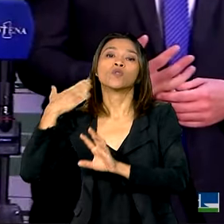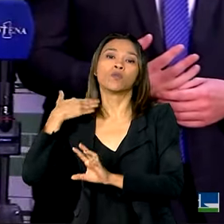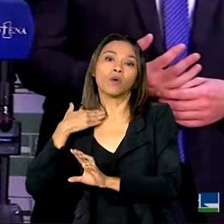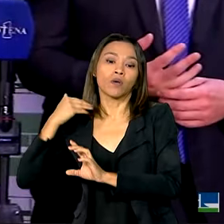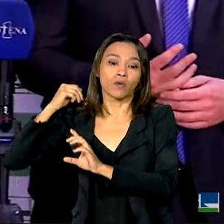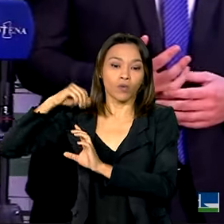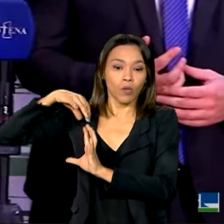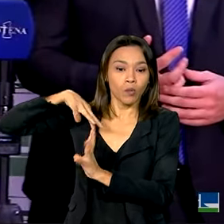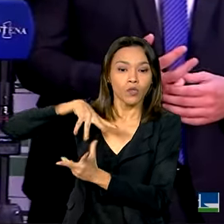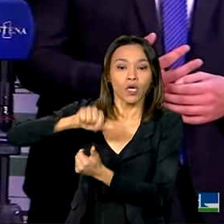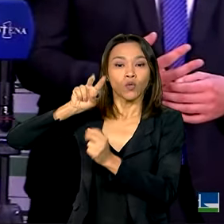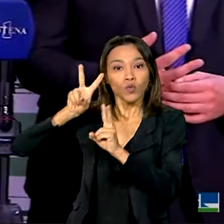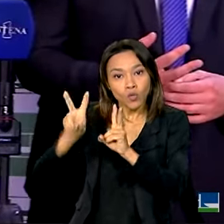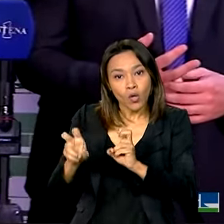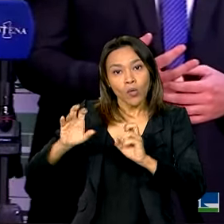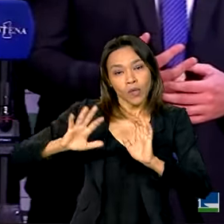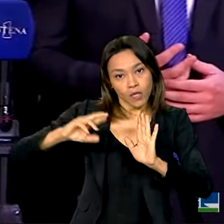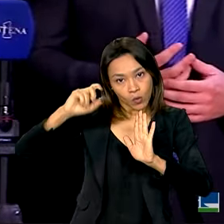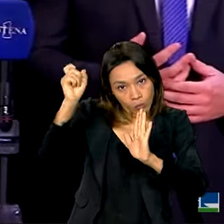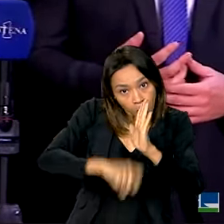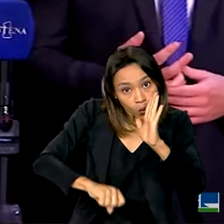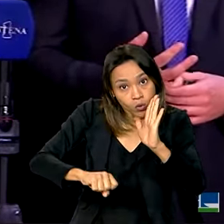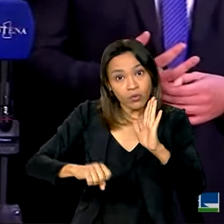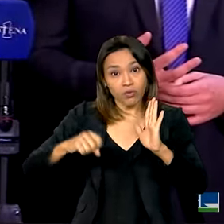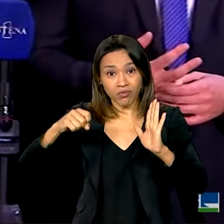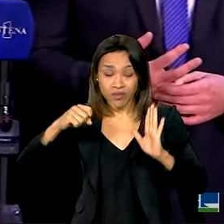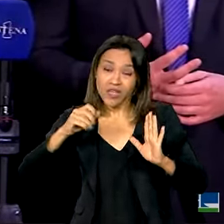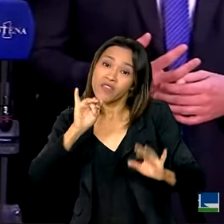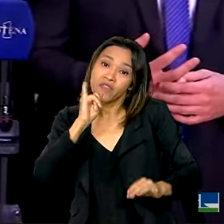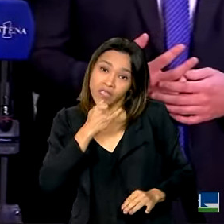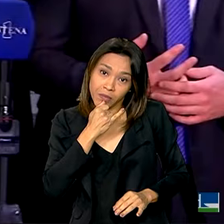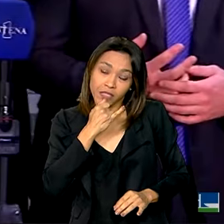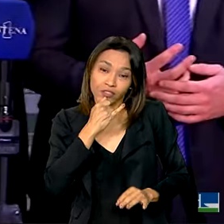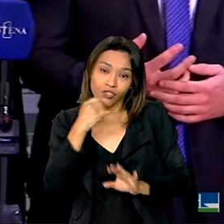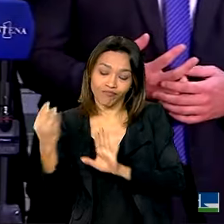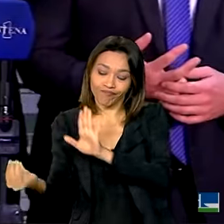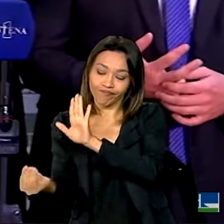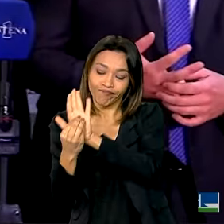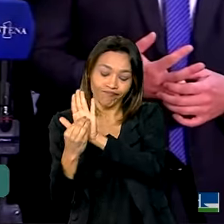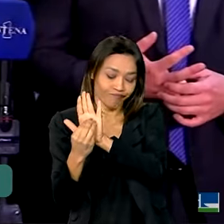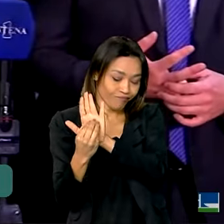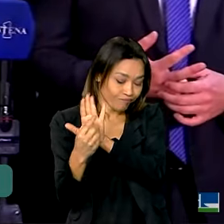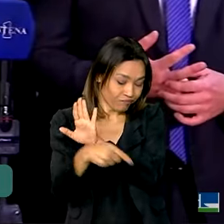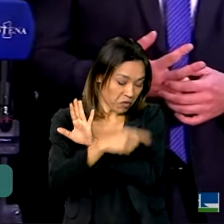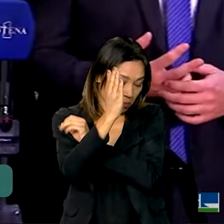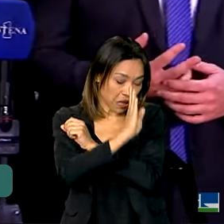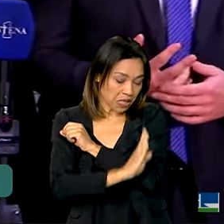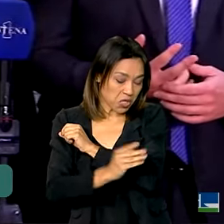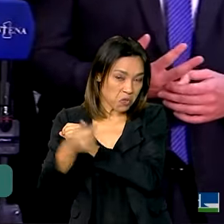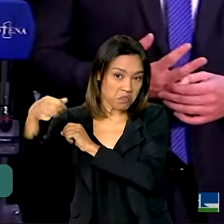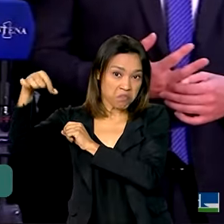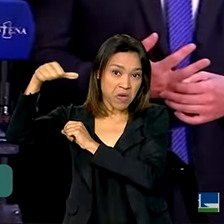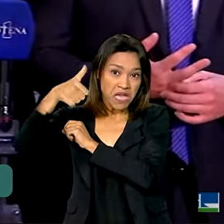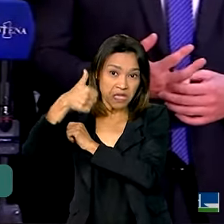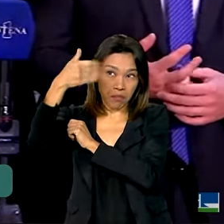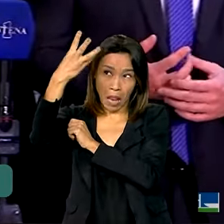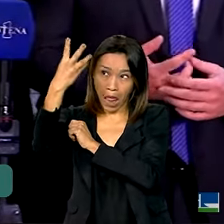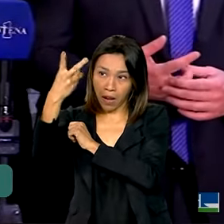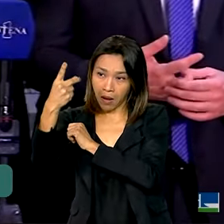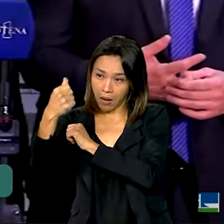colocou o nosso país, infelizmente, entre os dez piores sistemas tributários